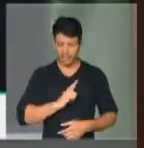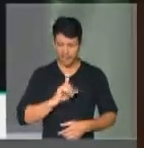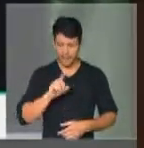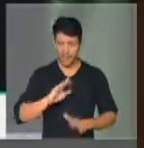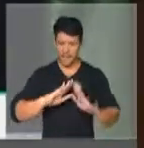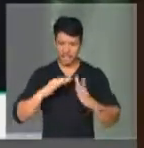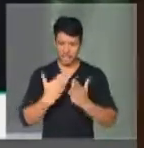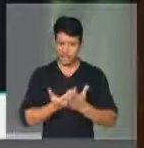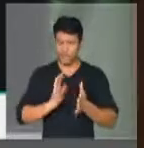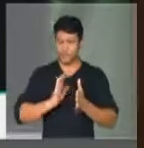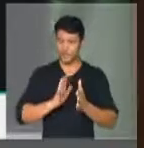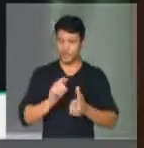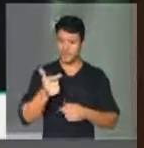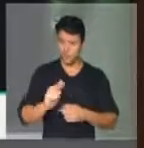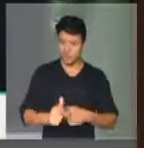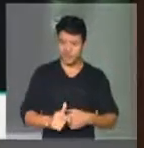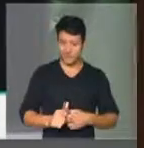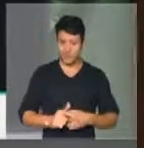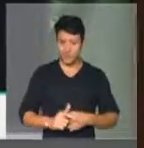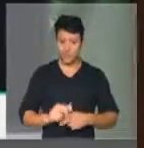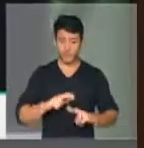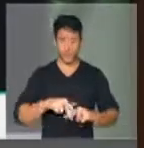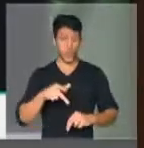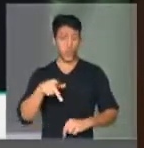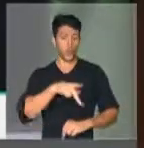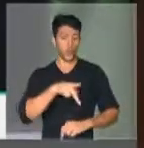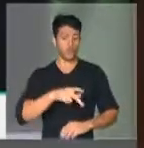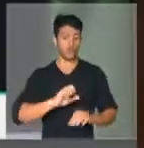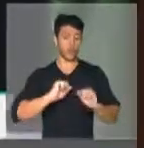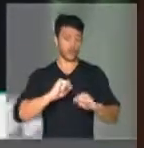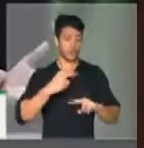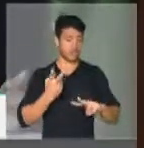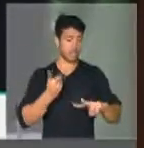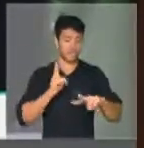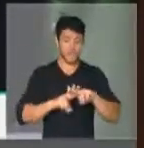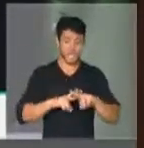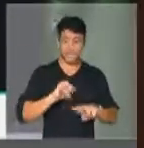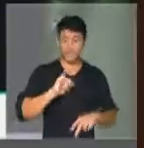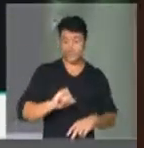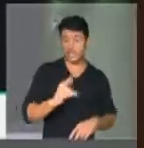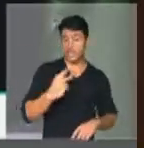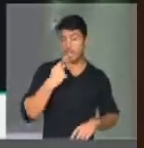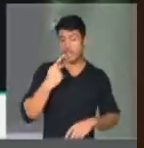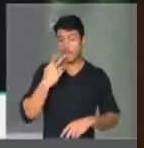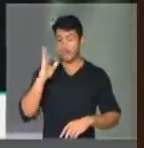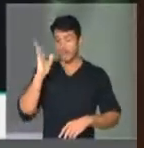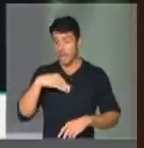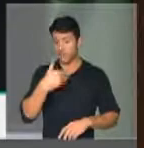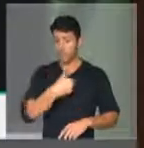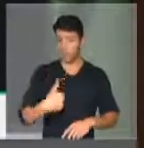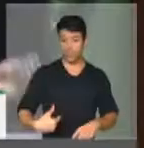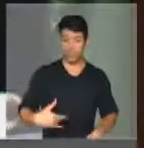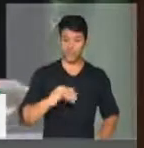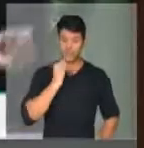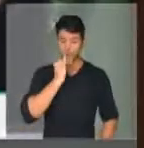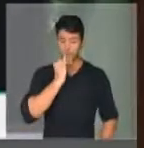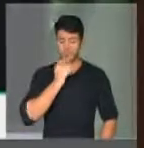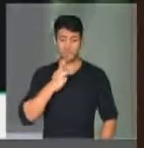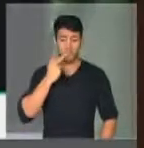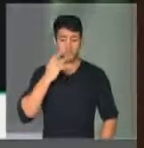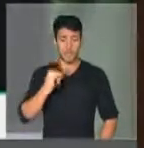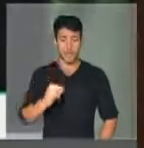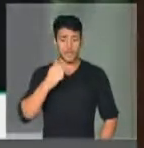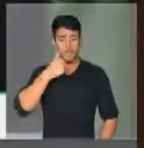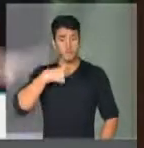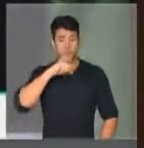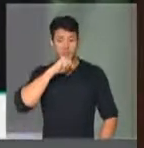o professor poderá ser até preso. Que escola é essa, aonde os pais não